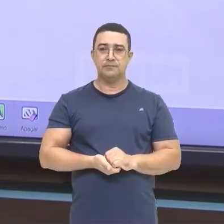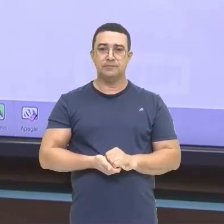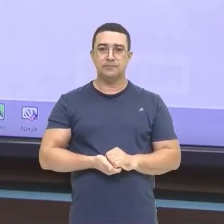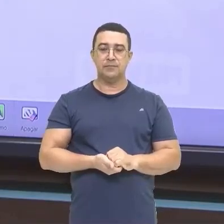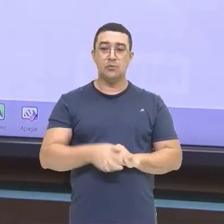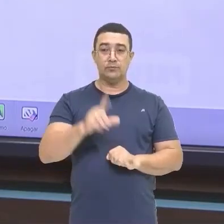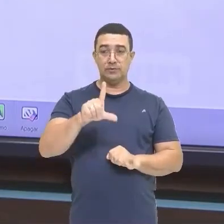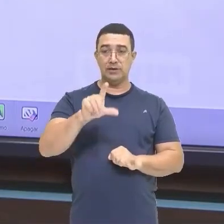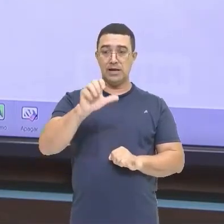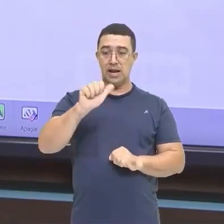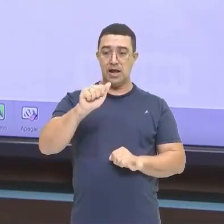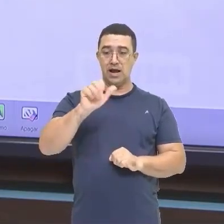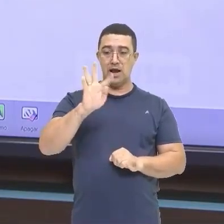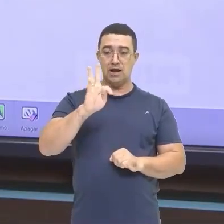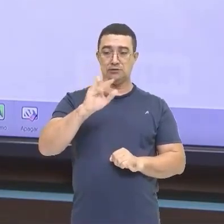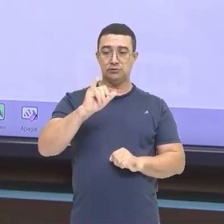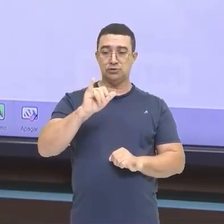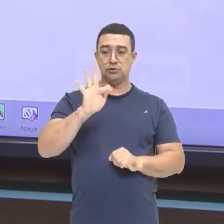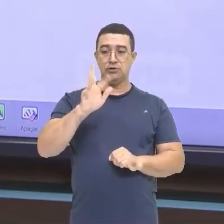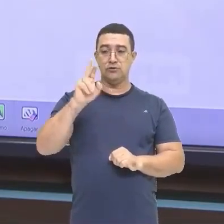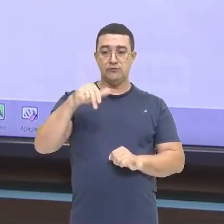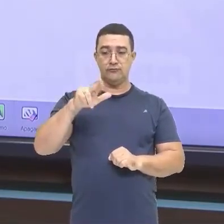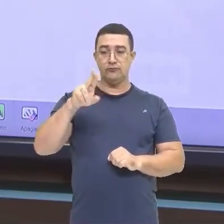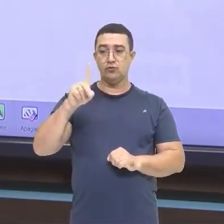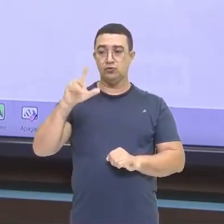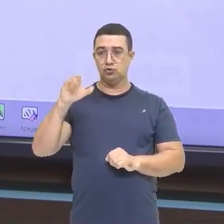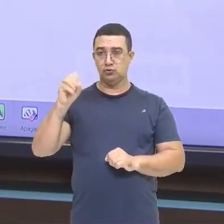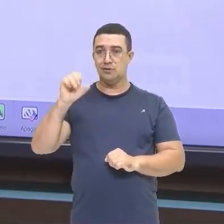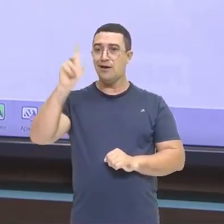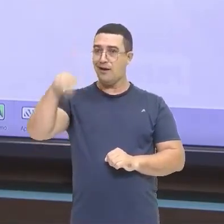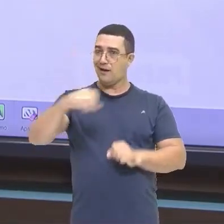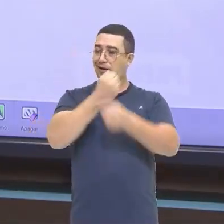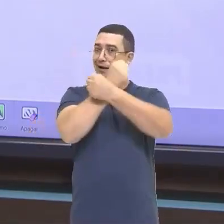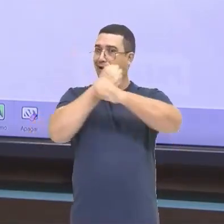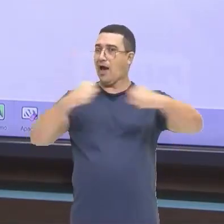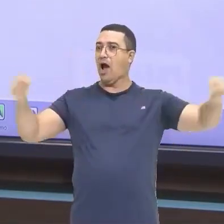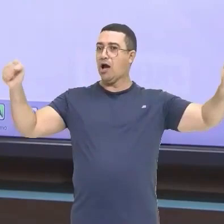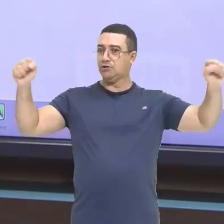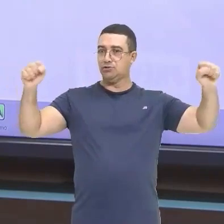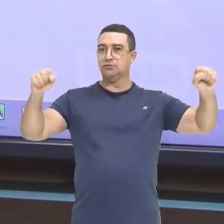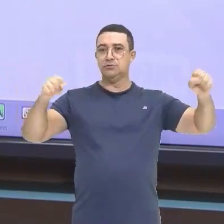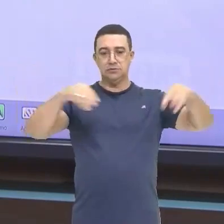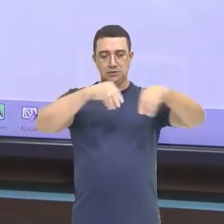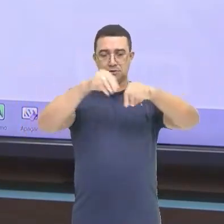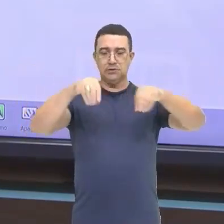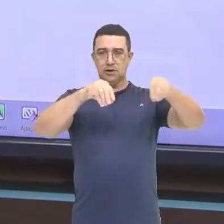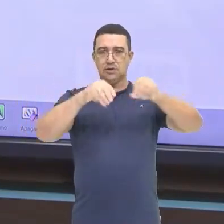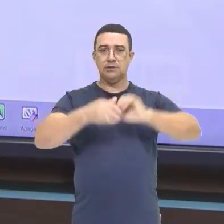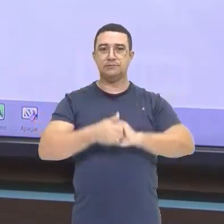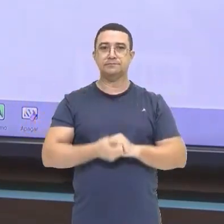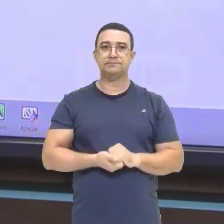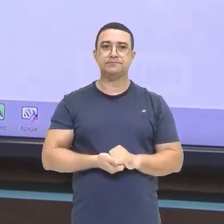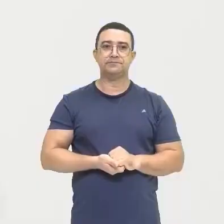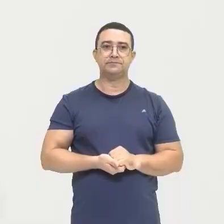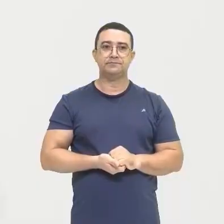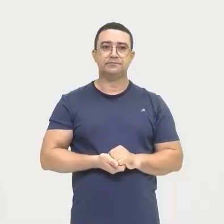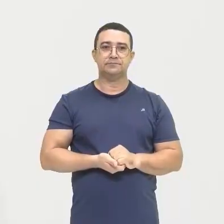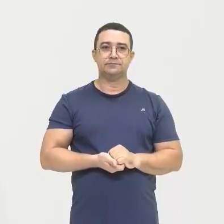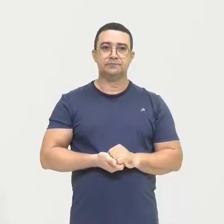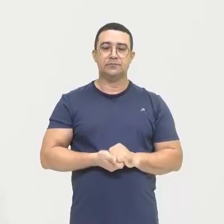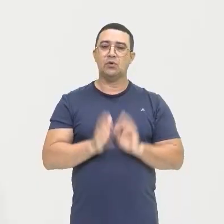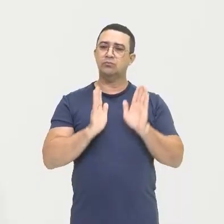não Eles já são aí Grandes E a empresa rural Utilizando os dois tipos Aí vamos para a concentração